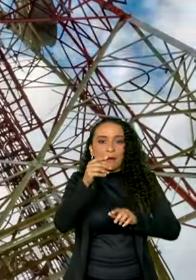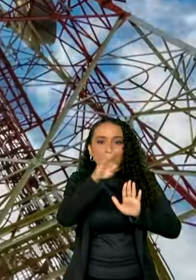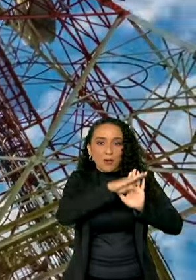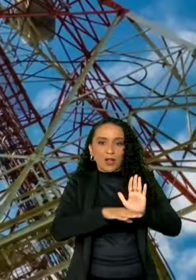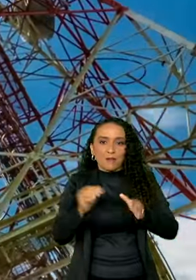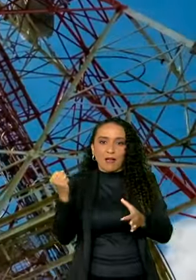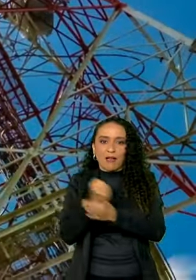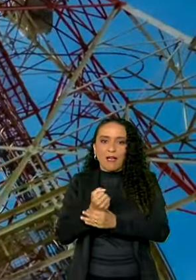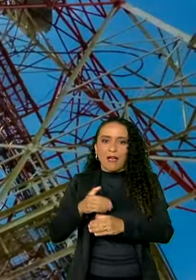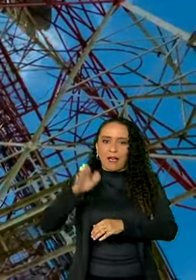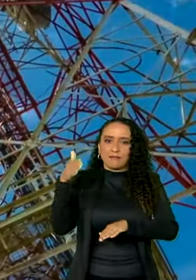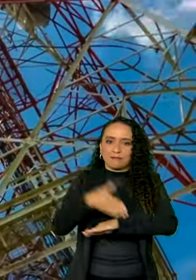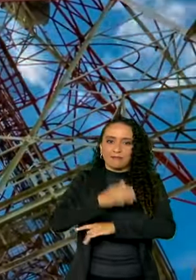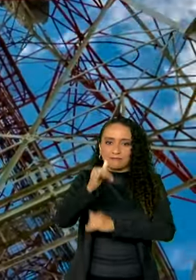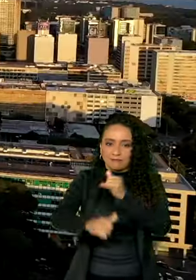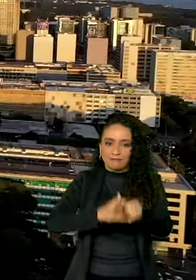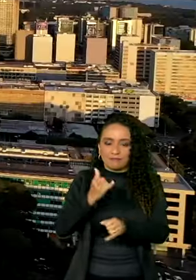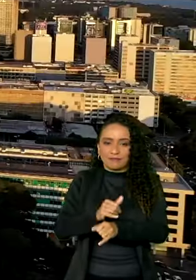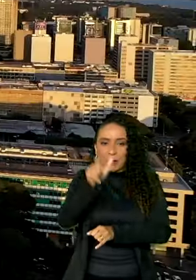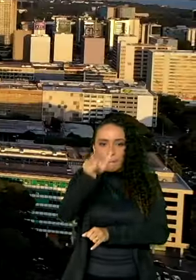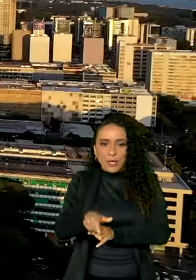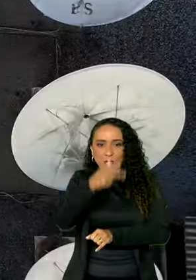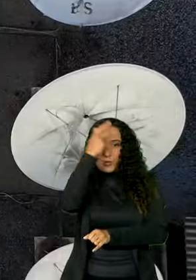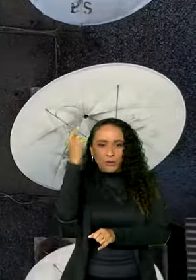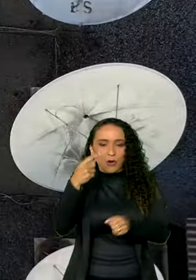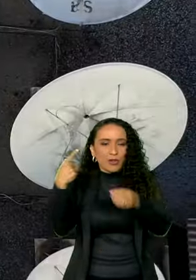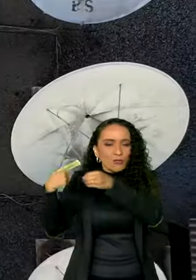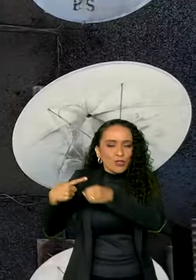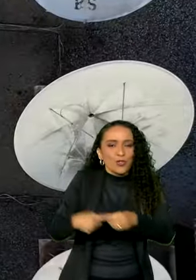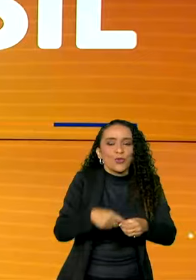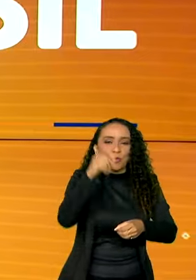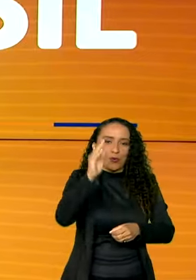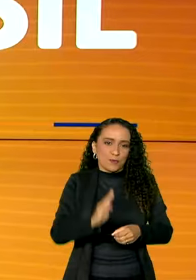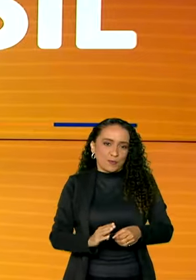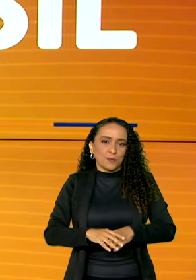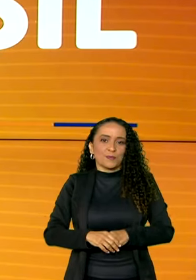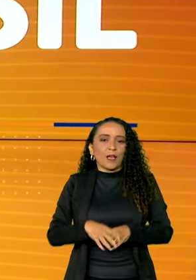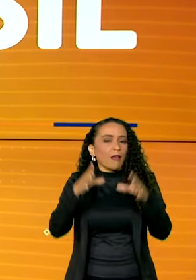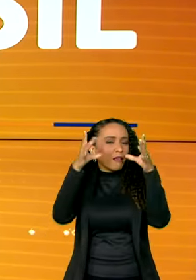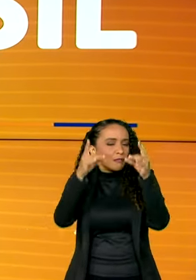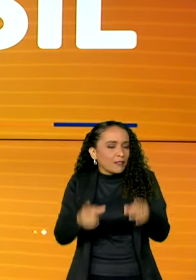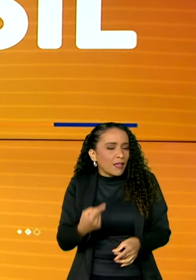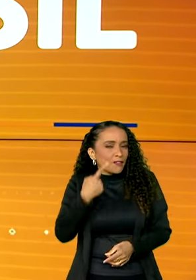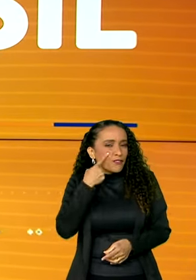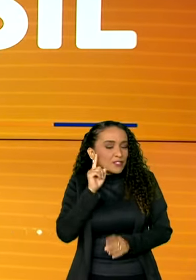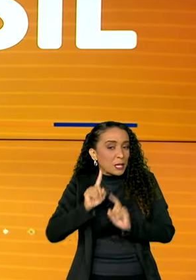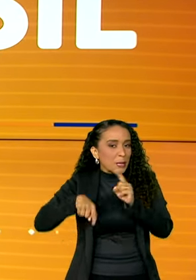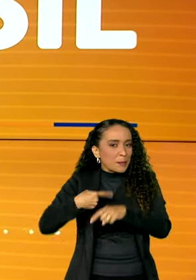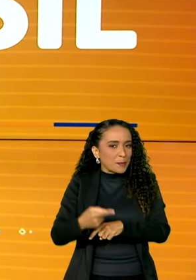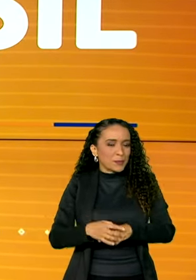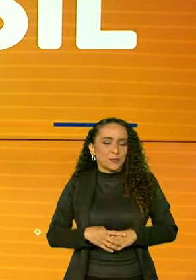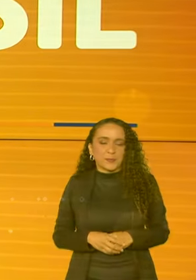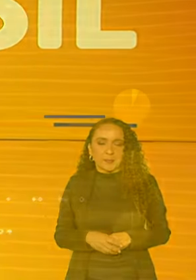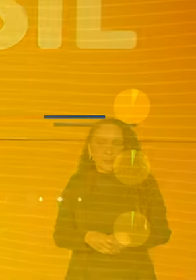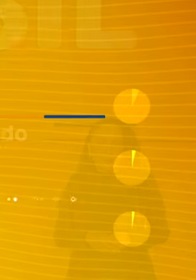garantir mais acesso à internet para quem vive no interior do país. Os detalhes você confere já já.